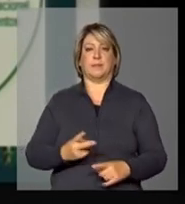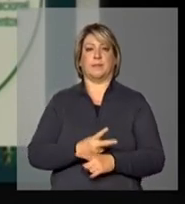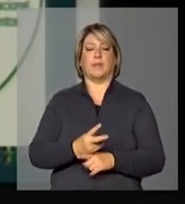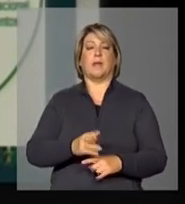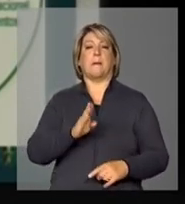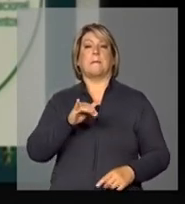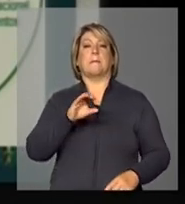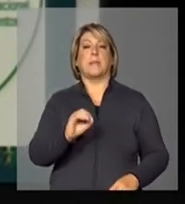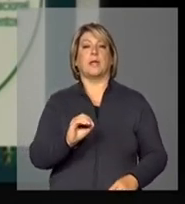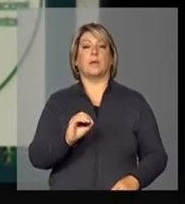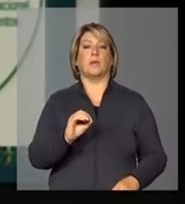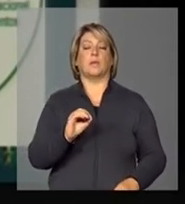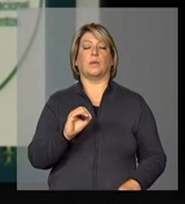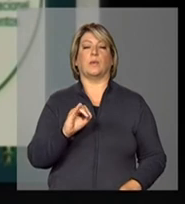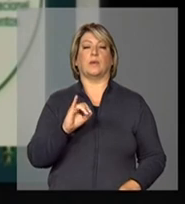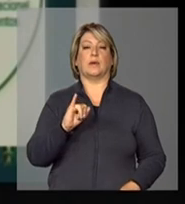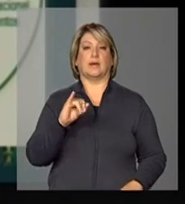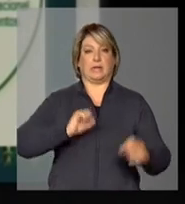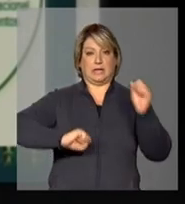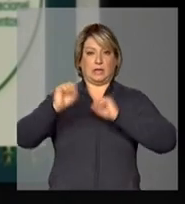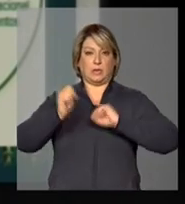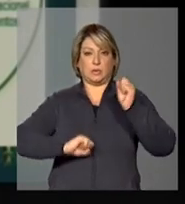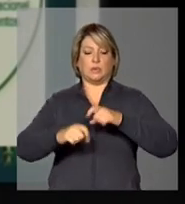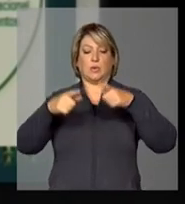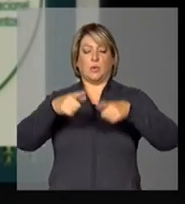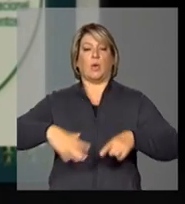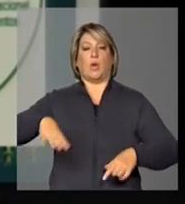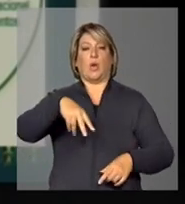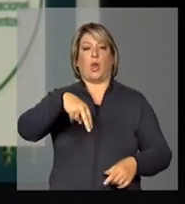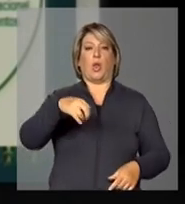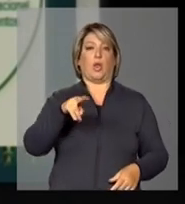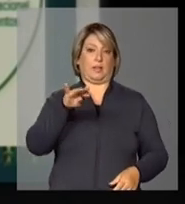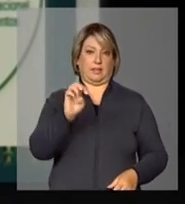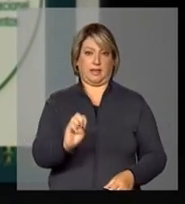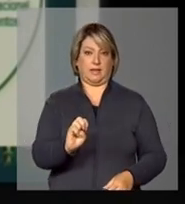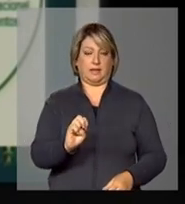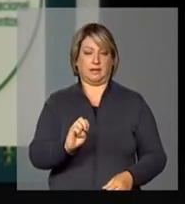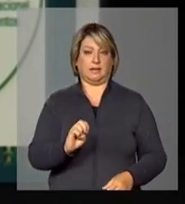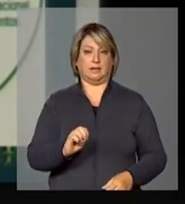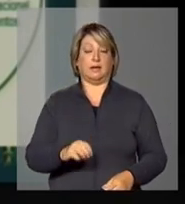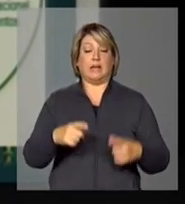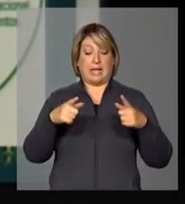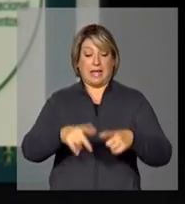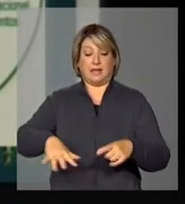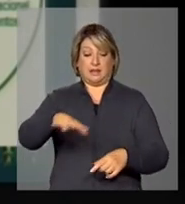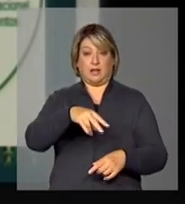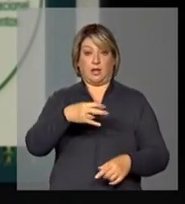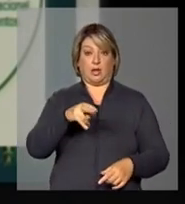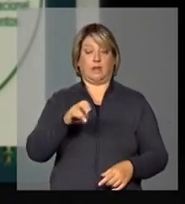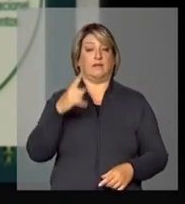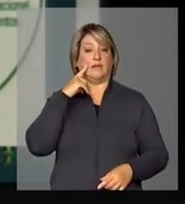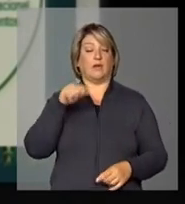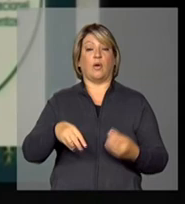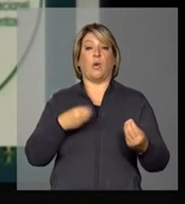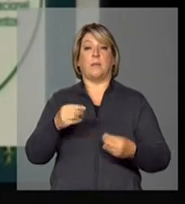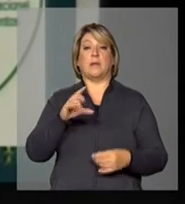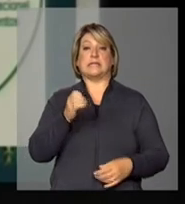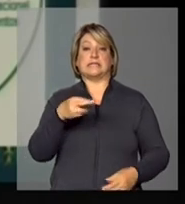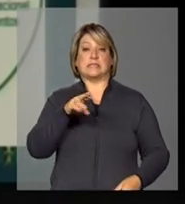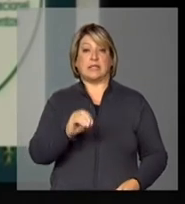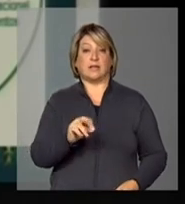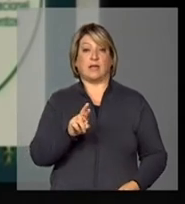bioindústria na região norte, identificar claramente os centros de referência que nós temos